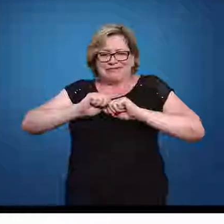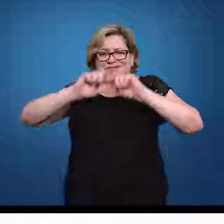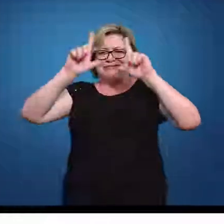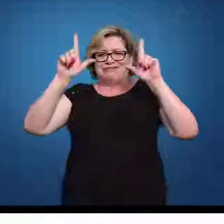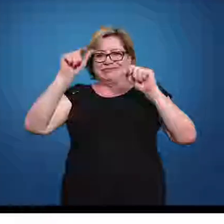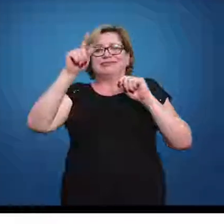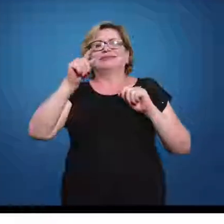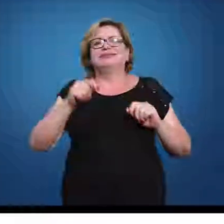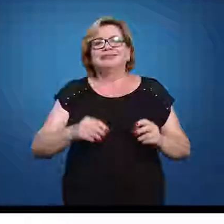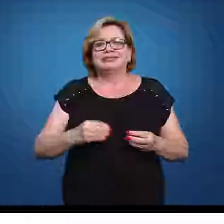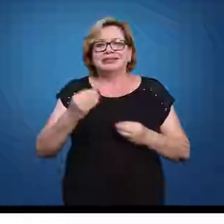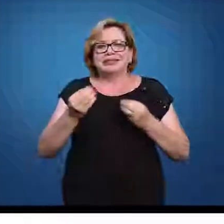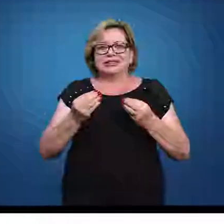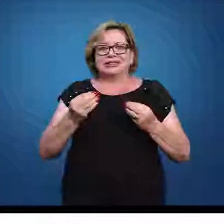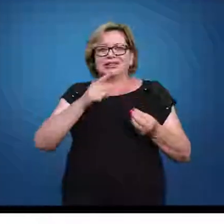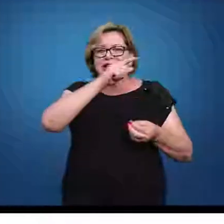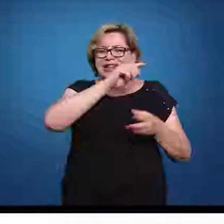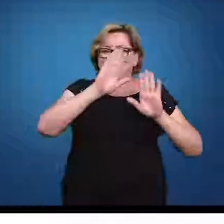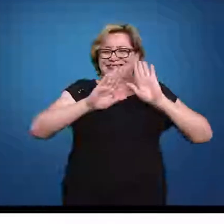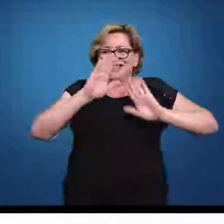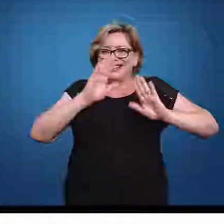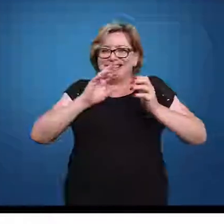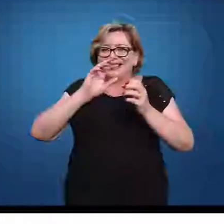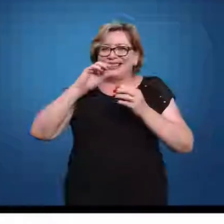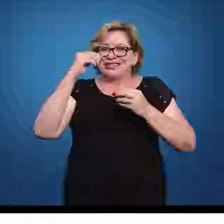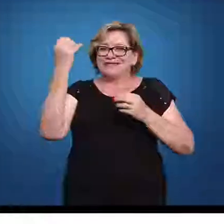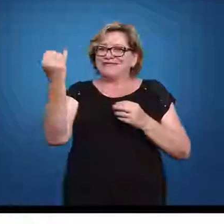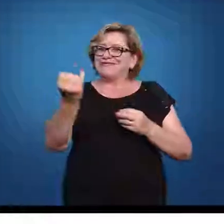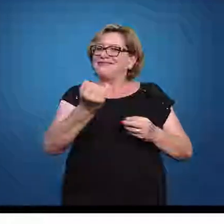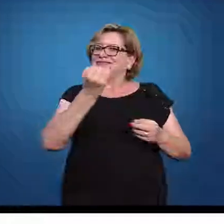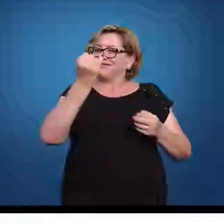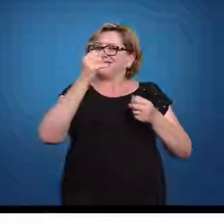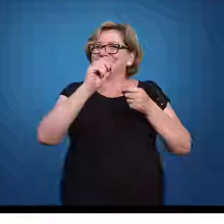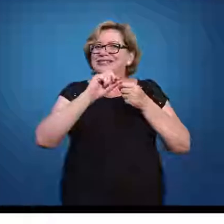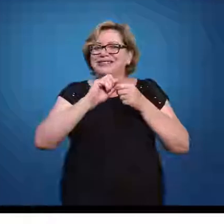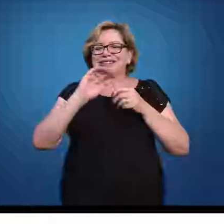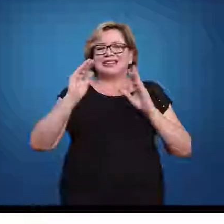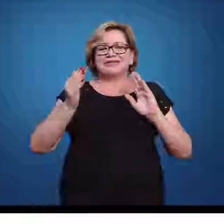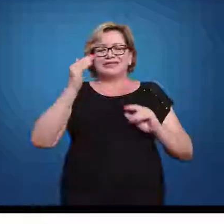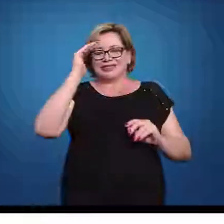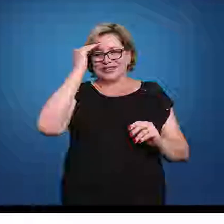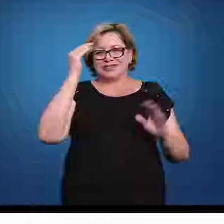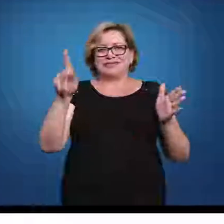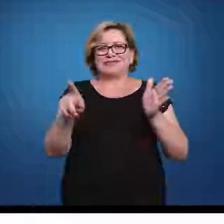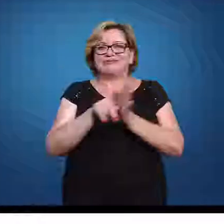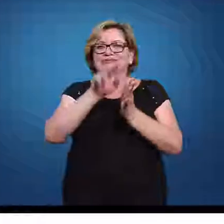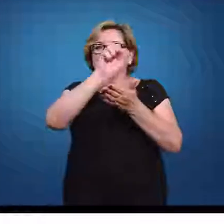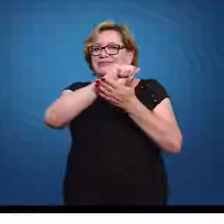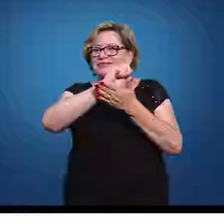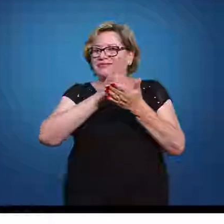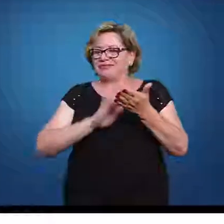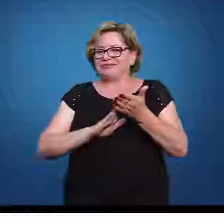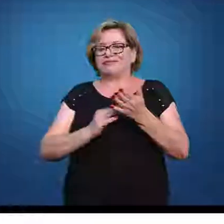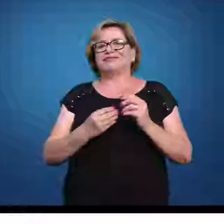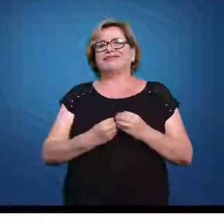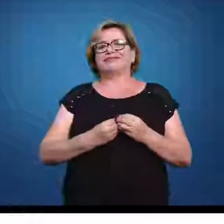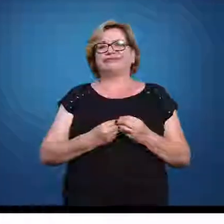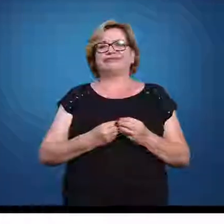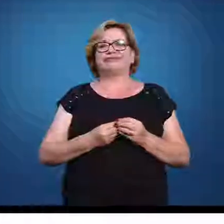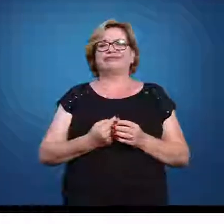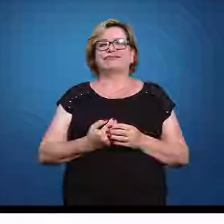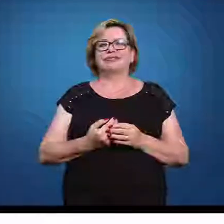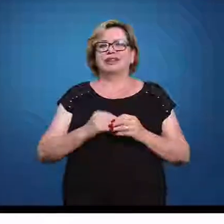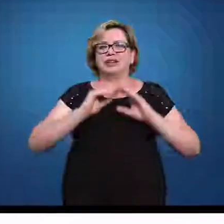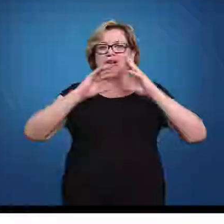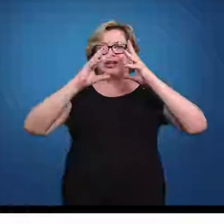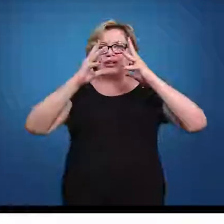entender. Eu sempre brinco que a parte artística aqui, fazer o desenho, é fundamental para o entendimento do exercício. Então vamos lá.